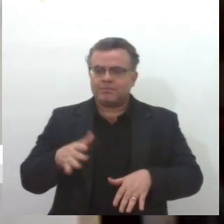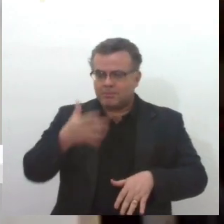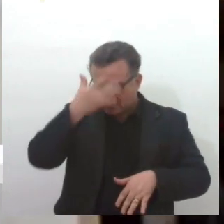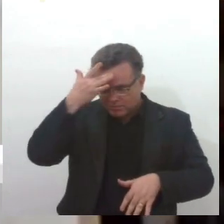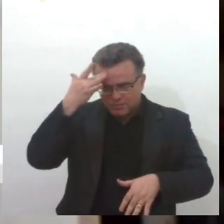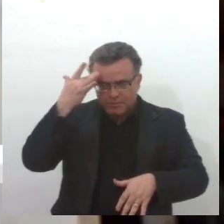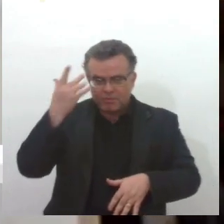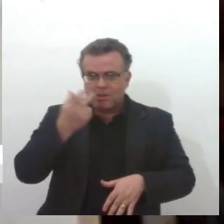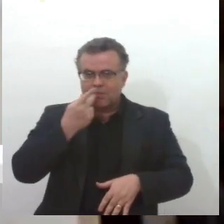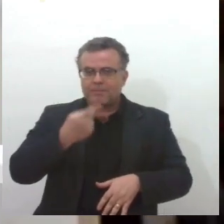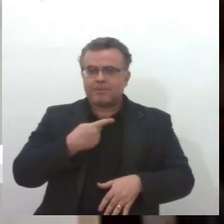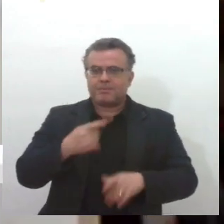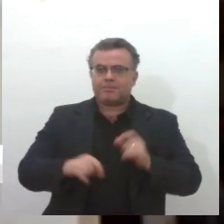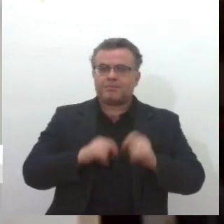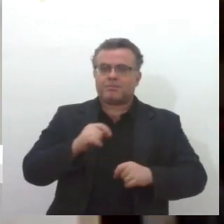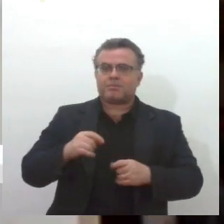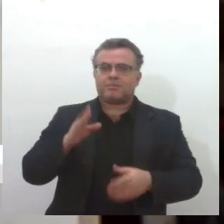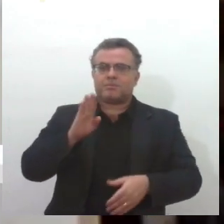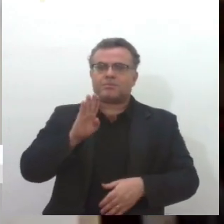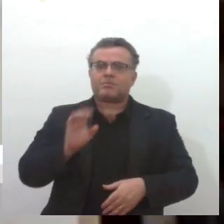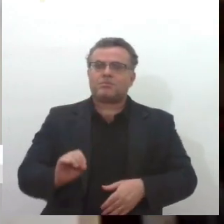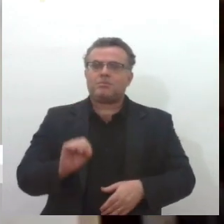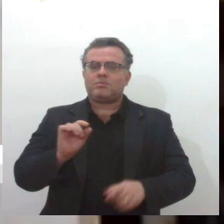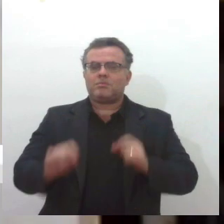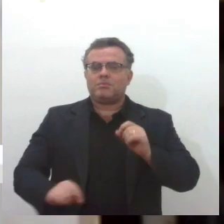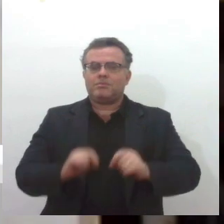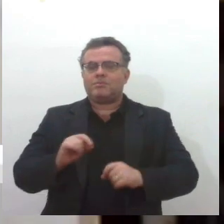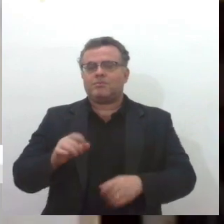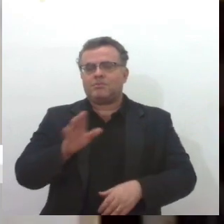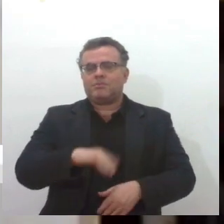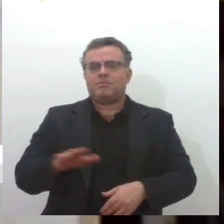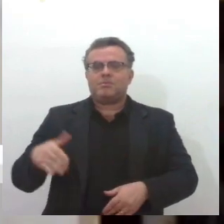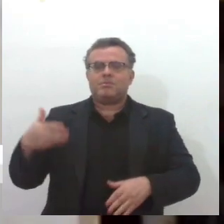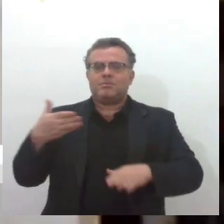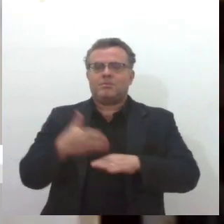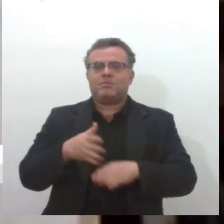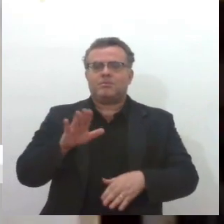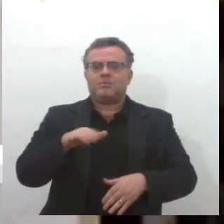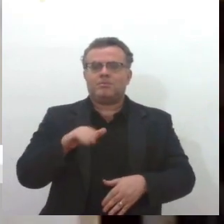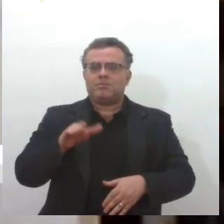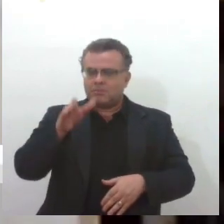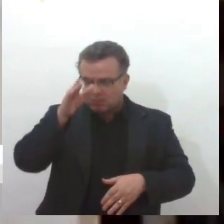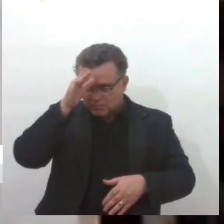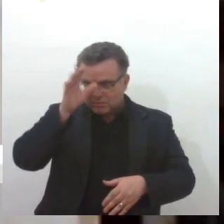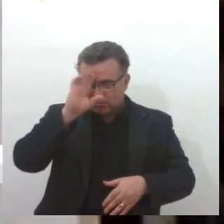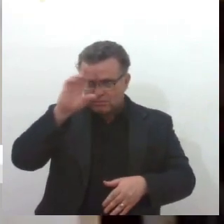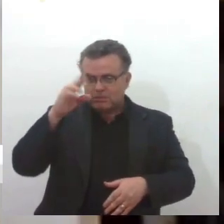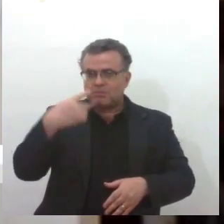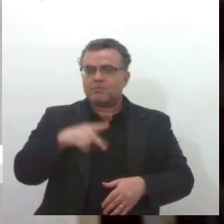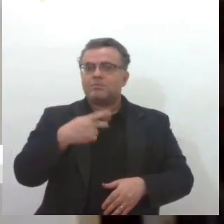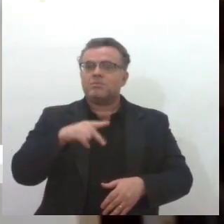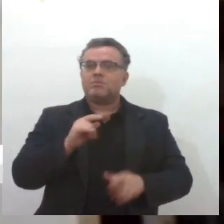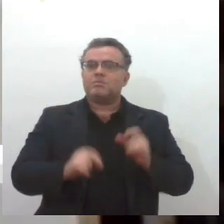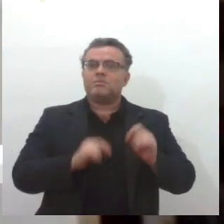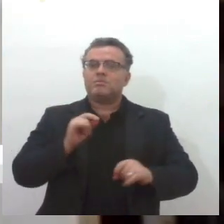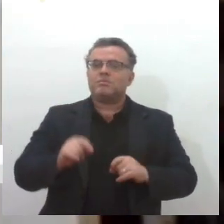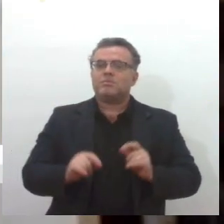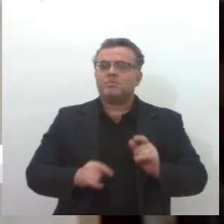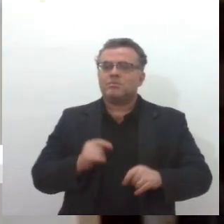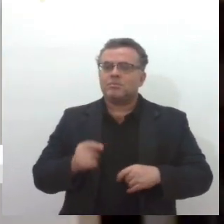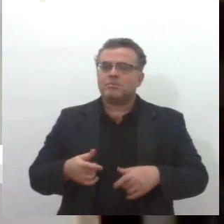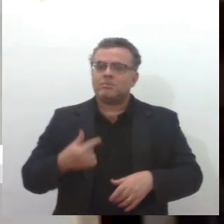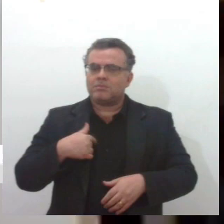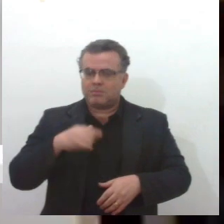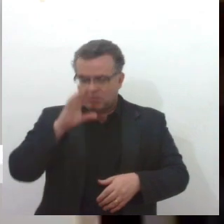fora, vão pegar relatórios de ocorrência, e, ou crianças, eu chegava assim, e dizia, tia, cadê o seu chefe? Aí, eles vão dizer, eu sou